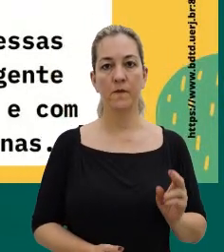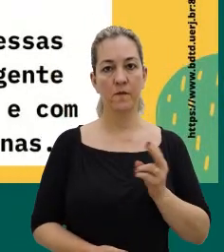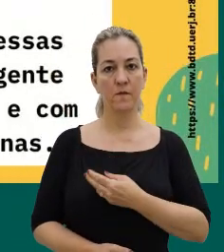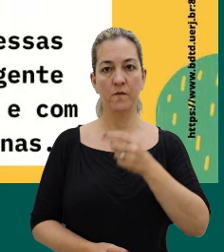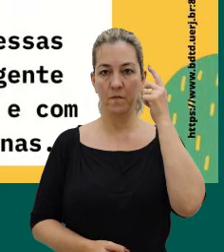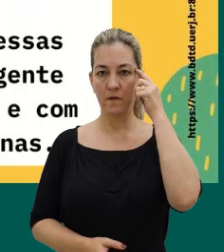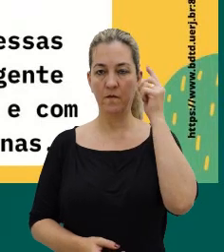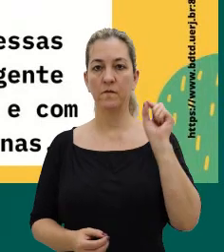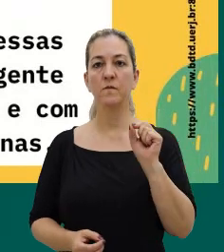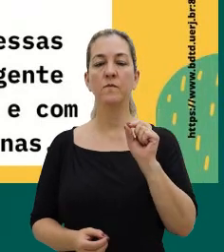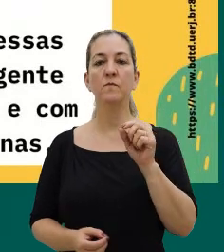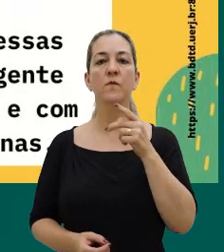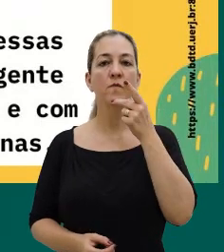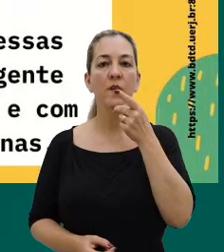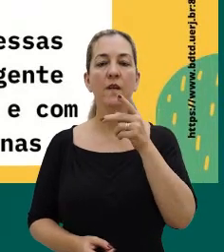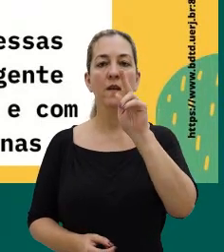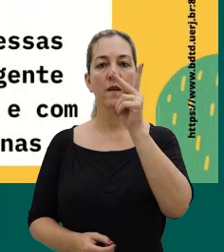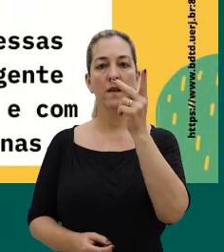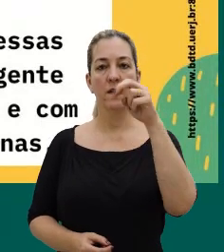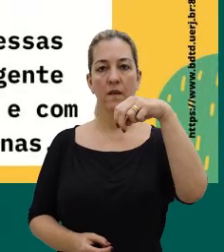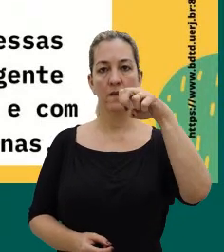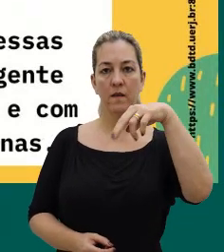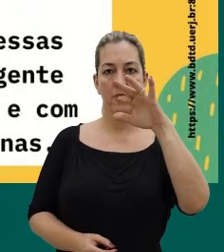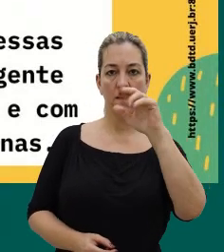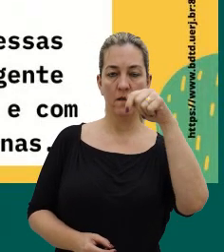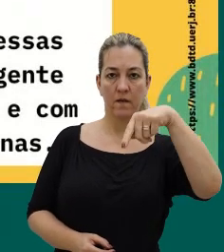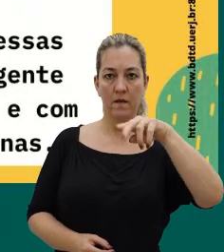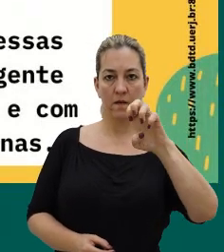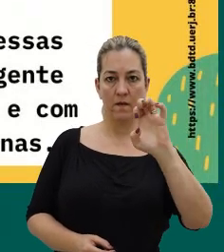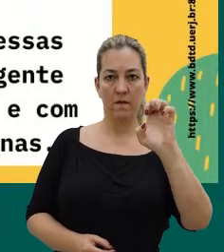Pode, pode falar, Henrique. Vai lá, Maria, pode concluir.